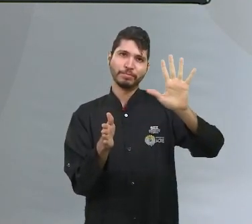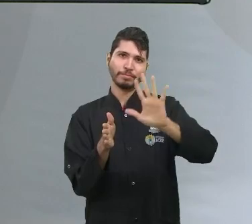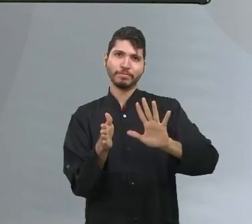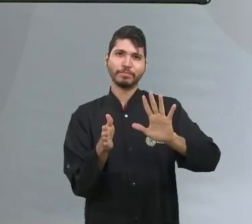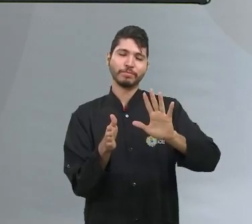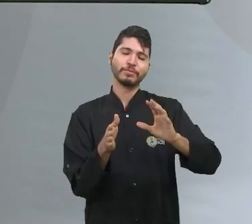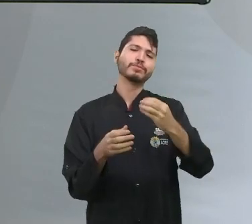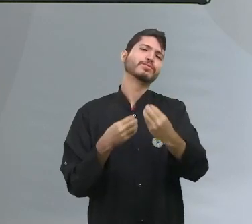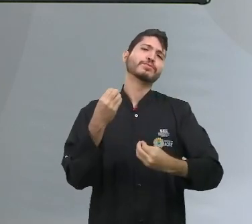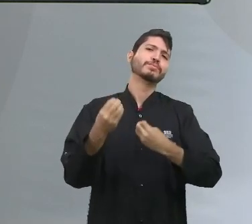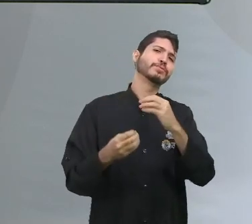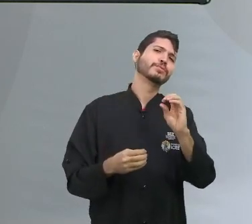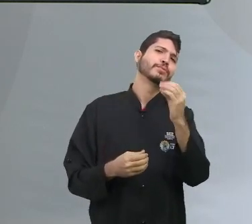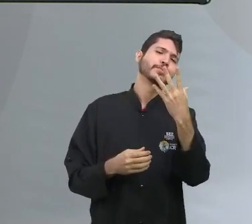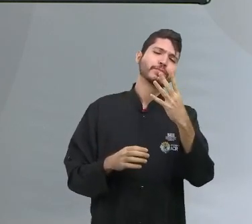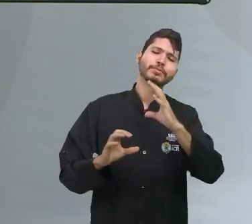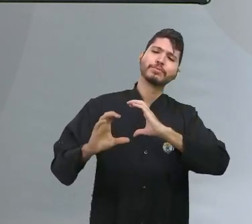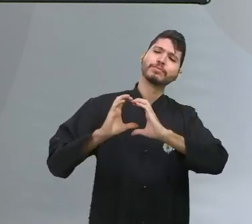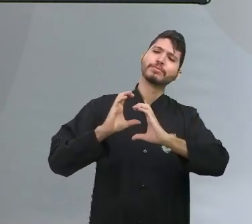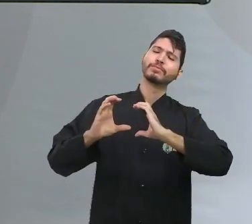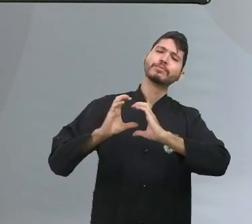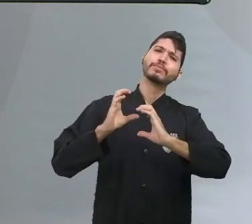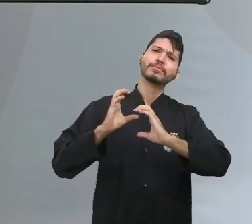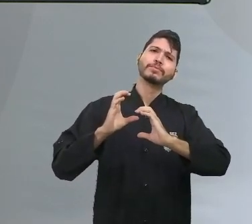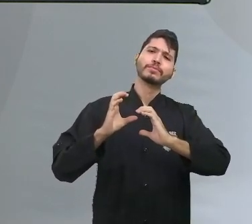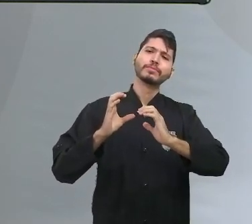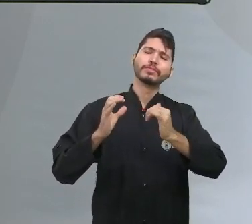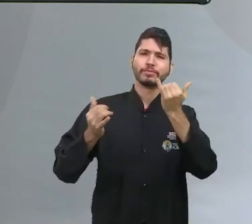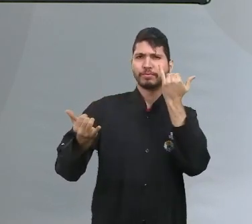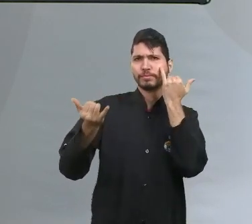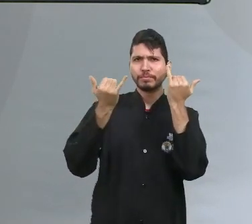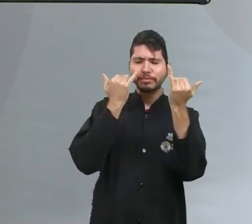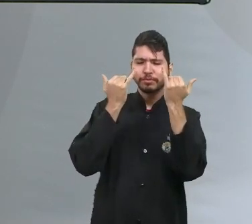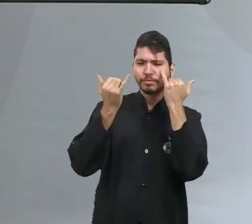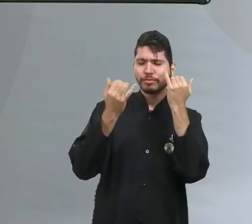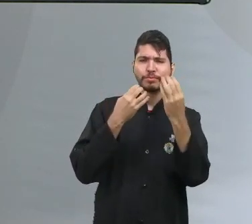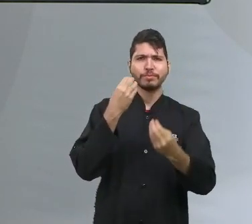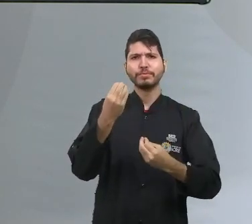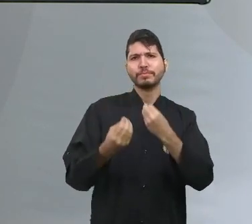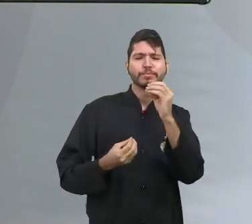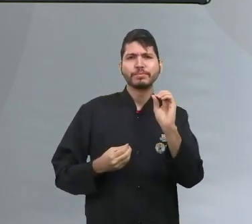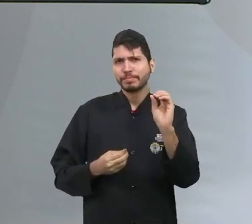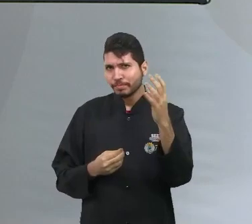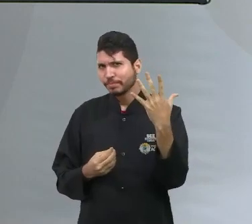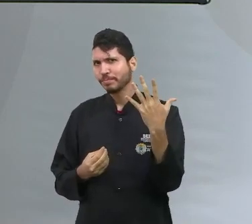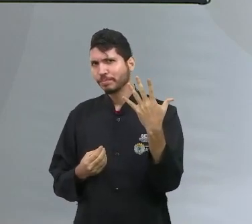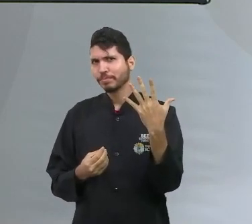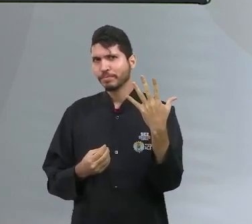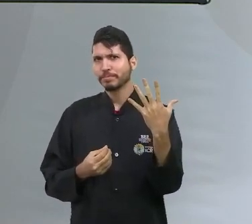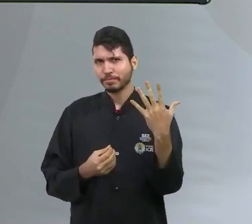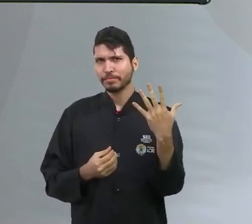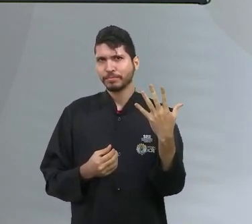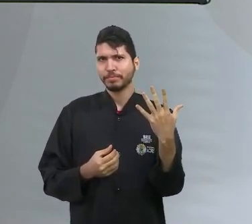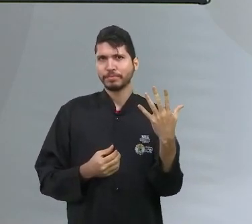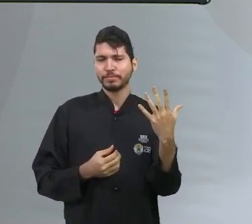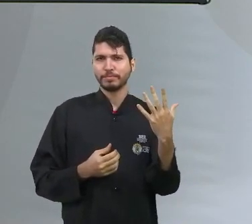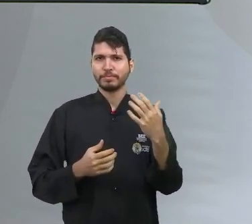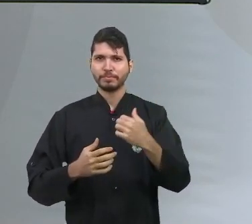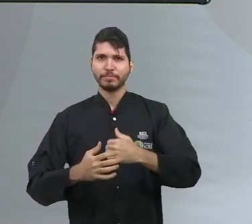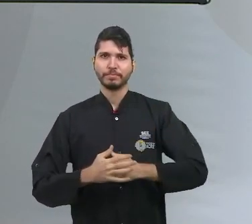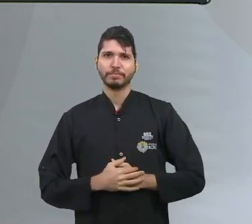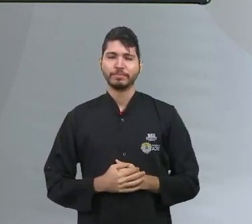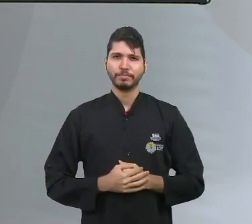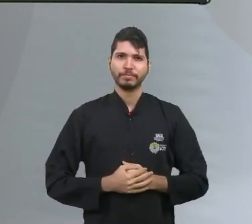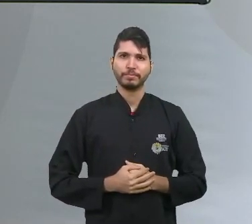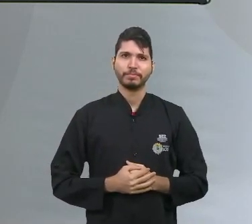informações, qual o tempo que era demandado para que a informação chegasse ao seu destino?